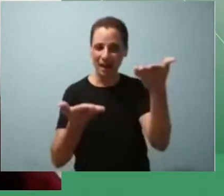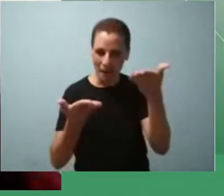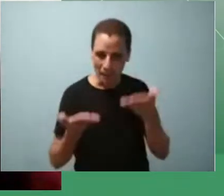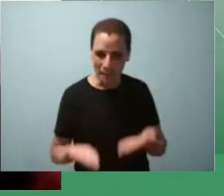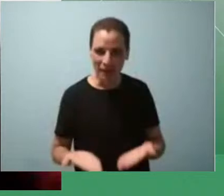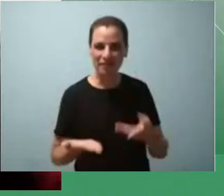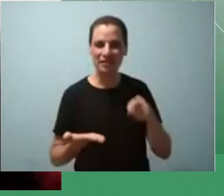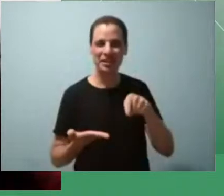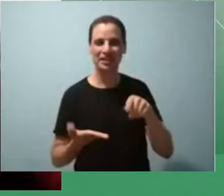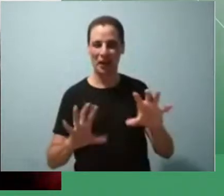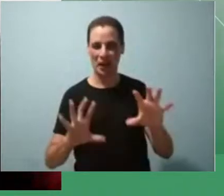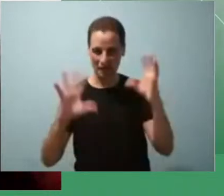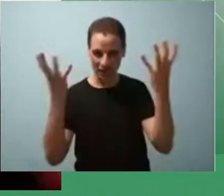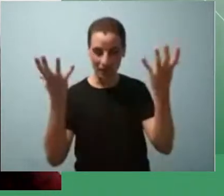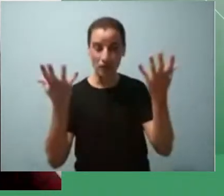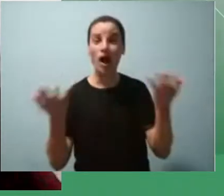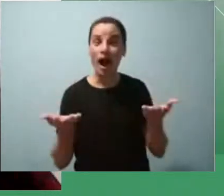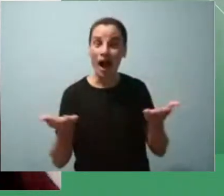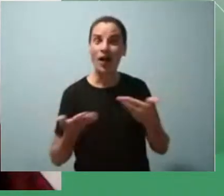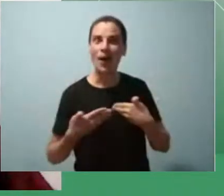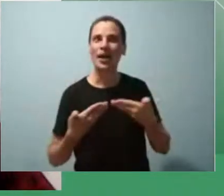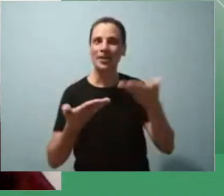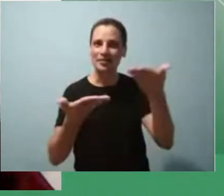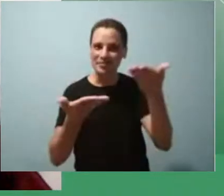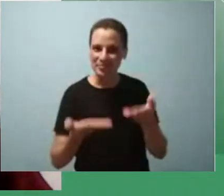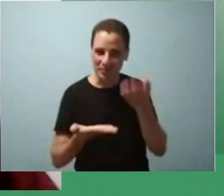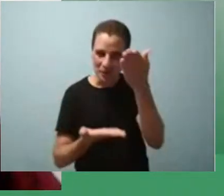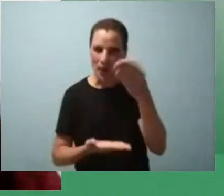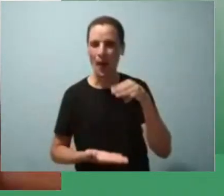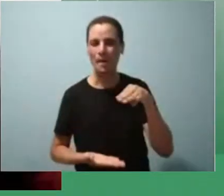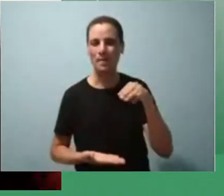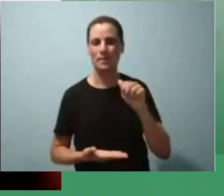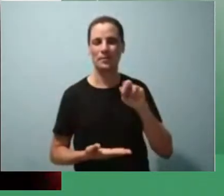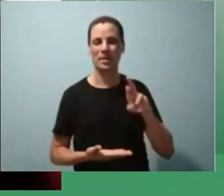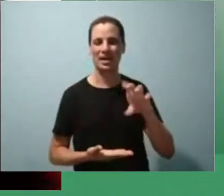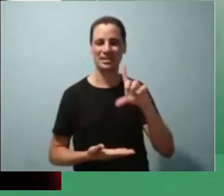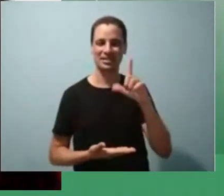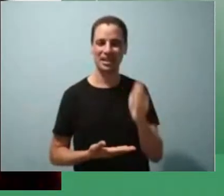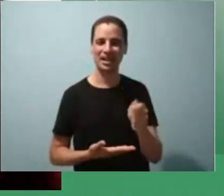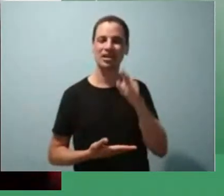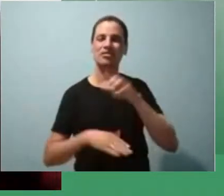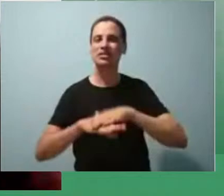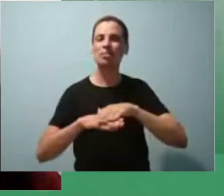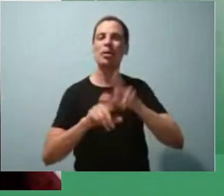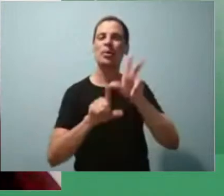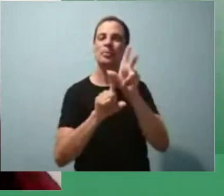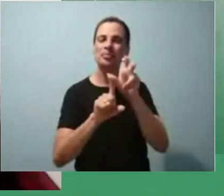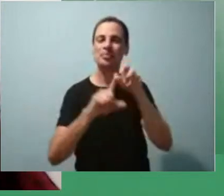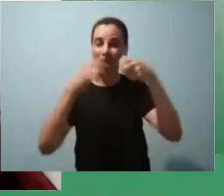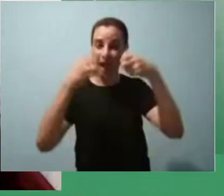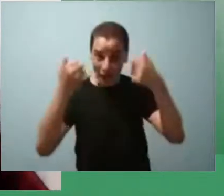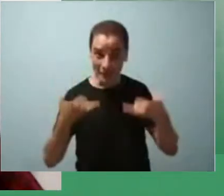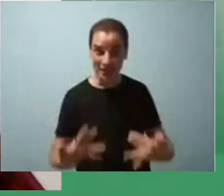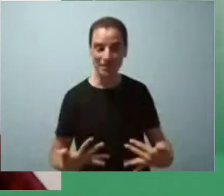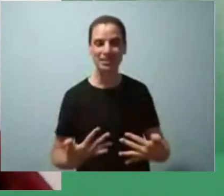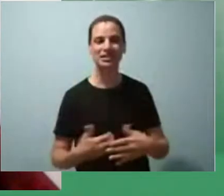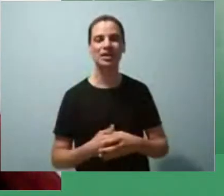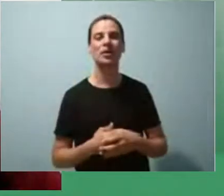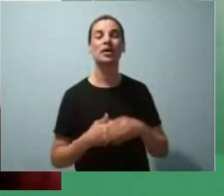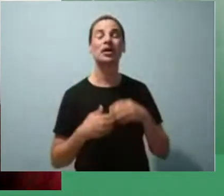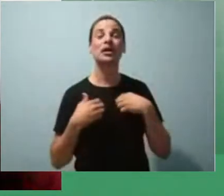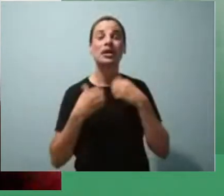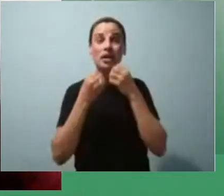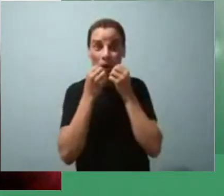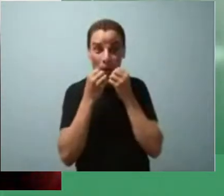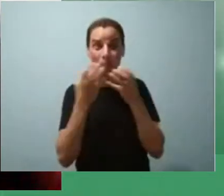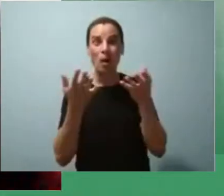Então, agora eu passo a palavra para você e você faz a sua audiodescrição também. Eu queria dar as boas